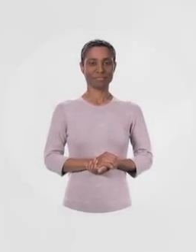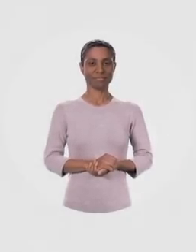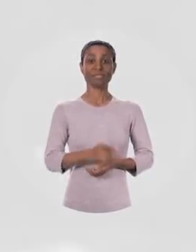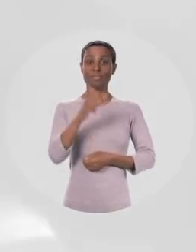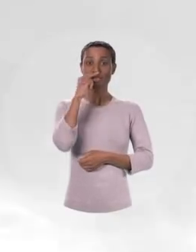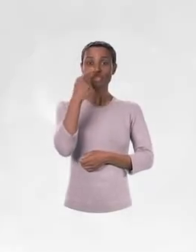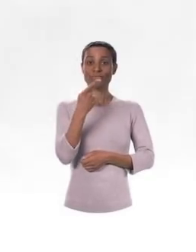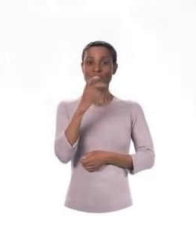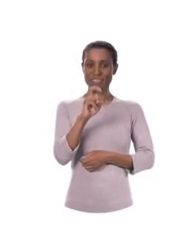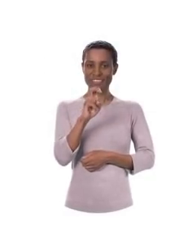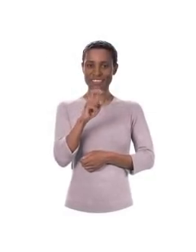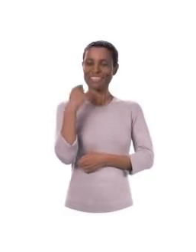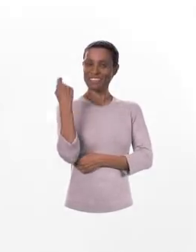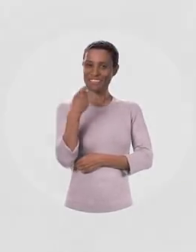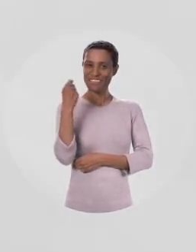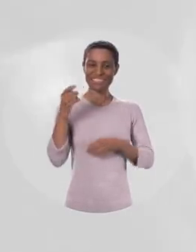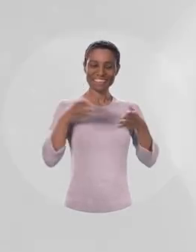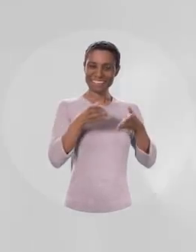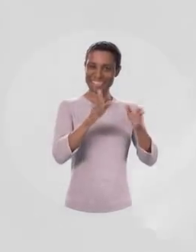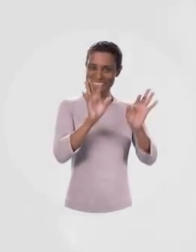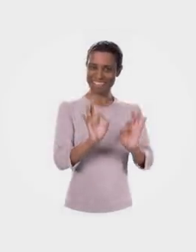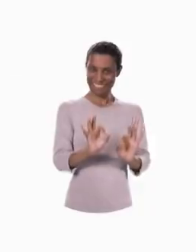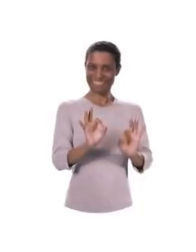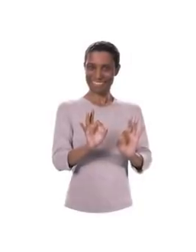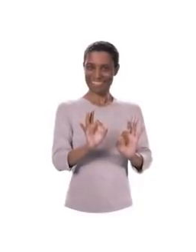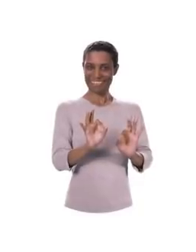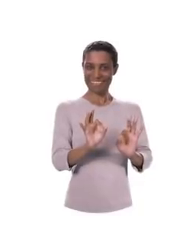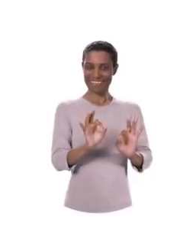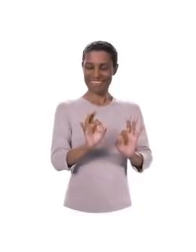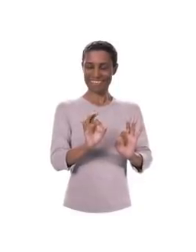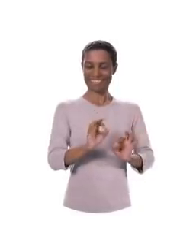Sartori 15, o Rio Grande no Rumo Certo